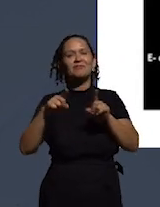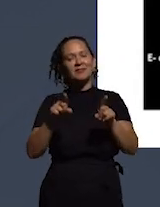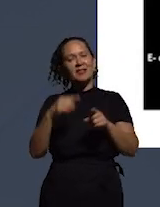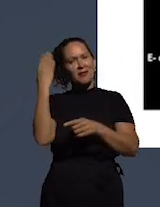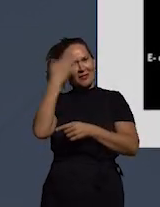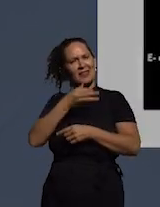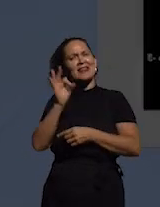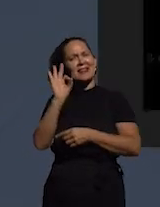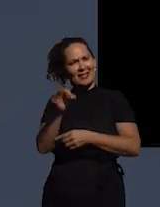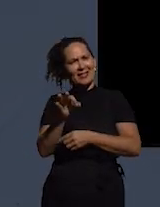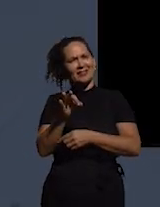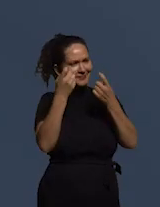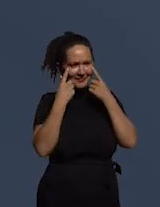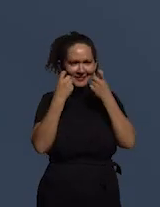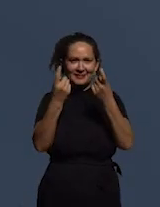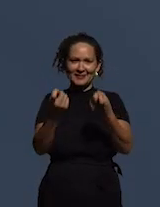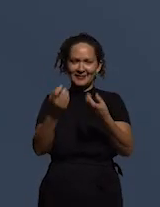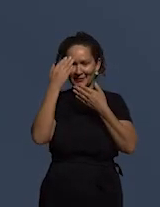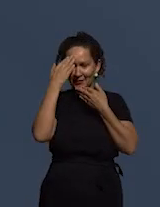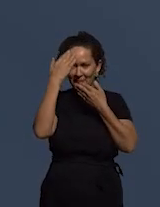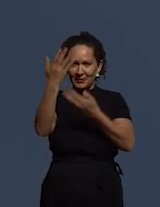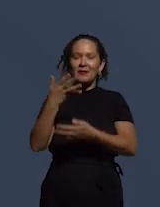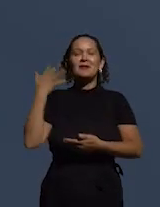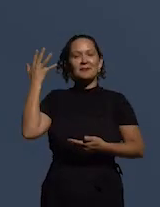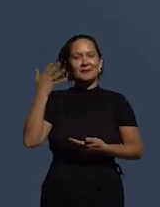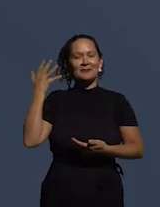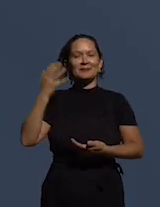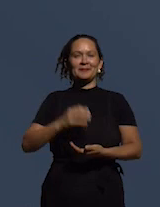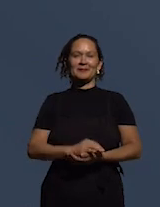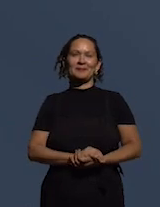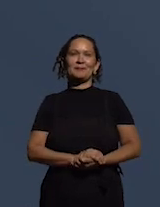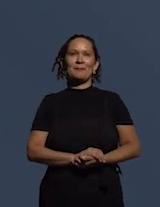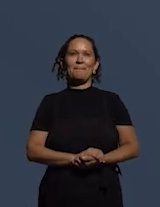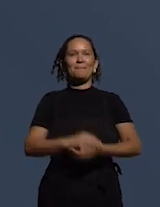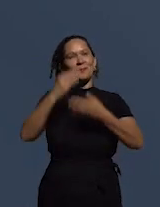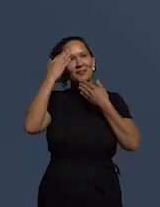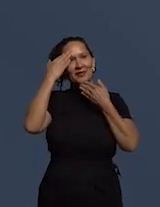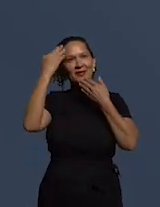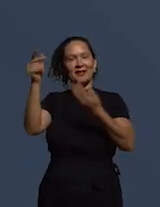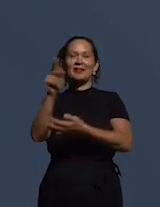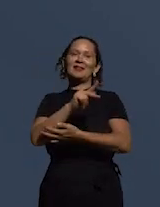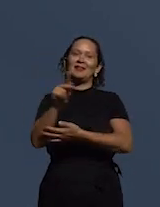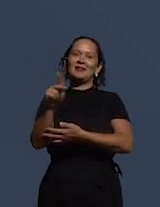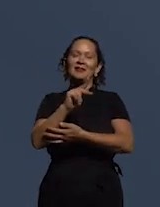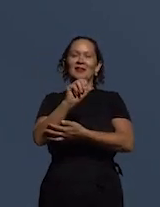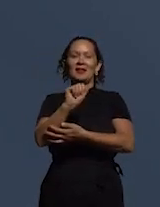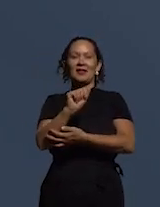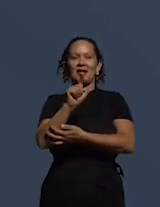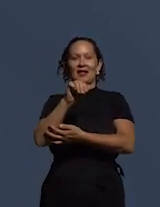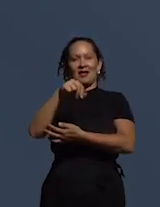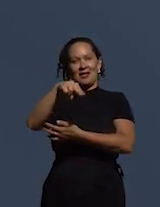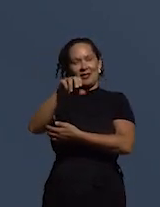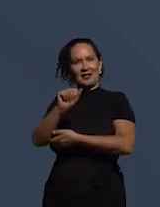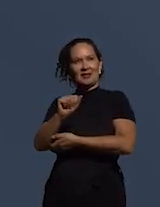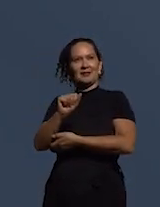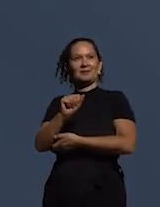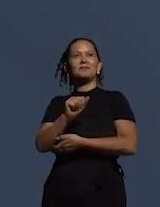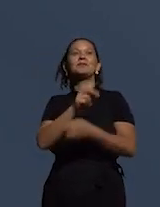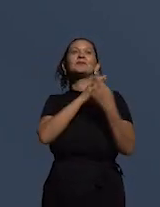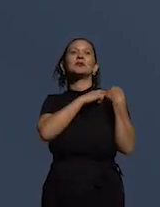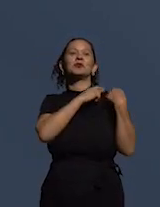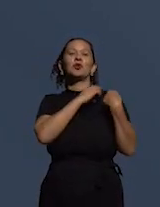certa muito obrigada por sua atenção muito obrigada professora Nina em nome do